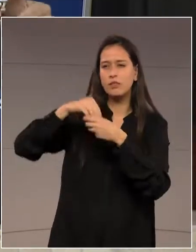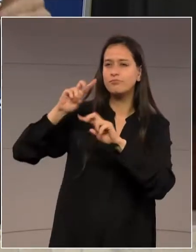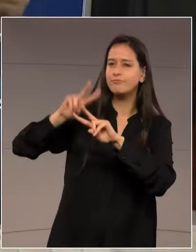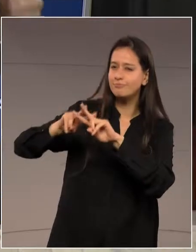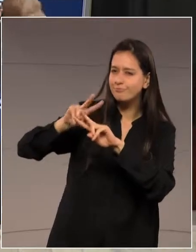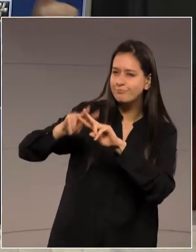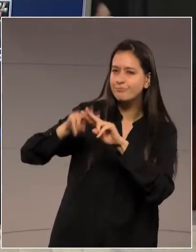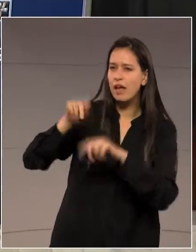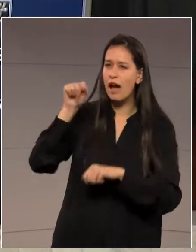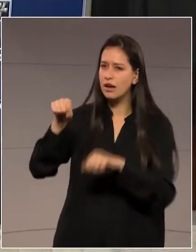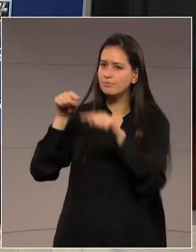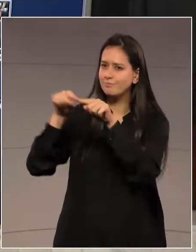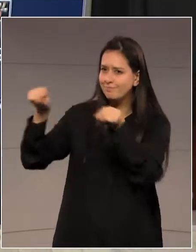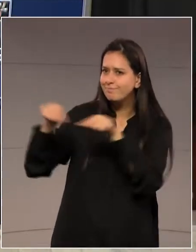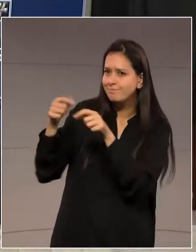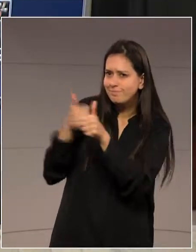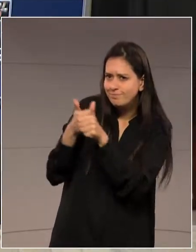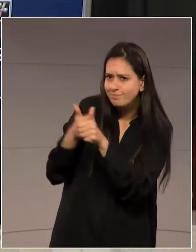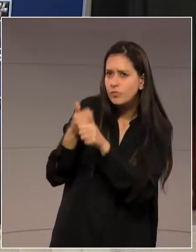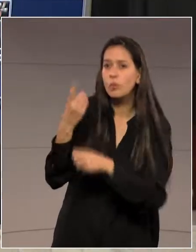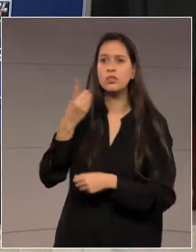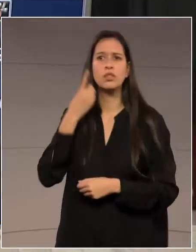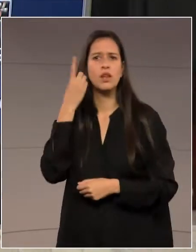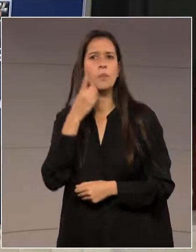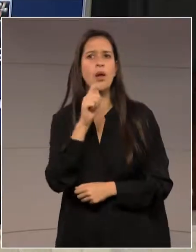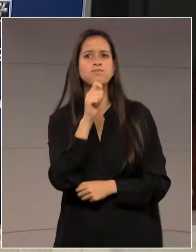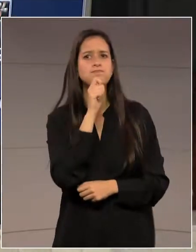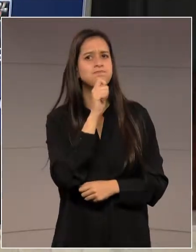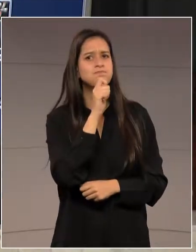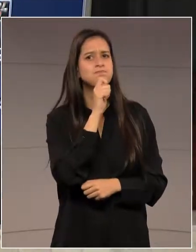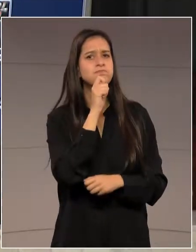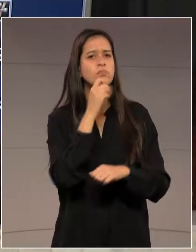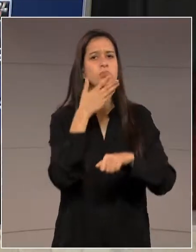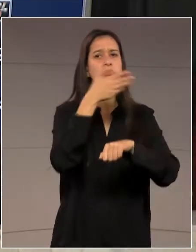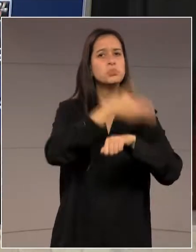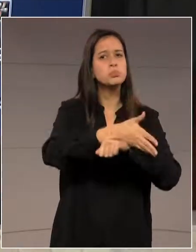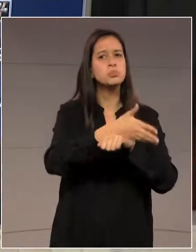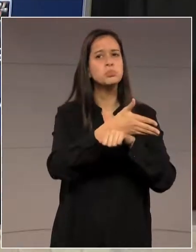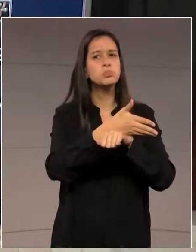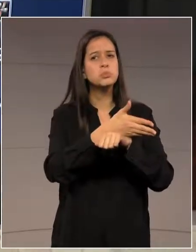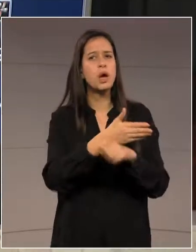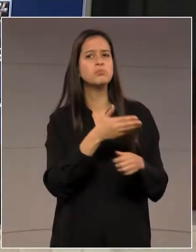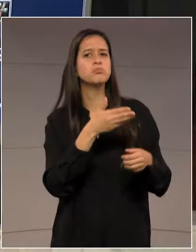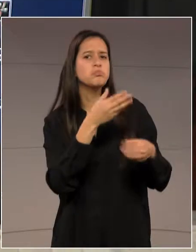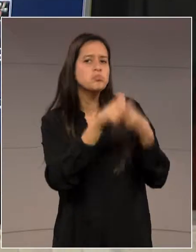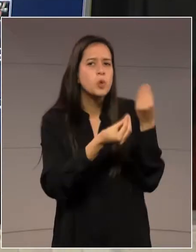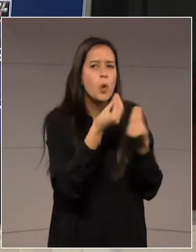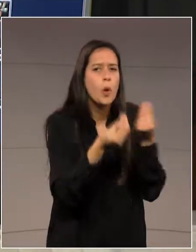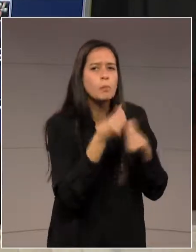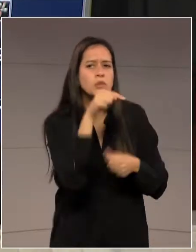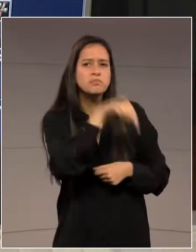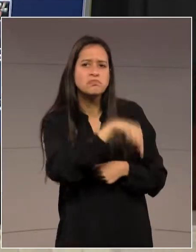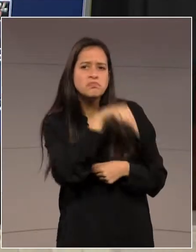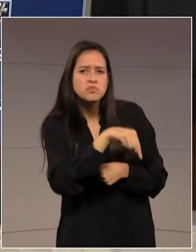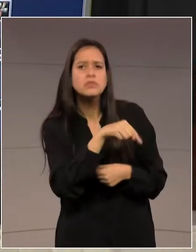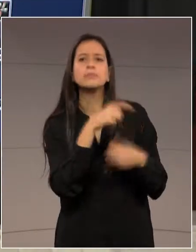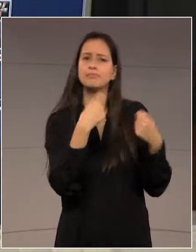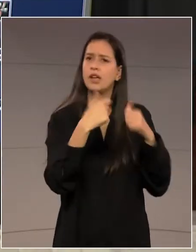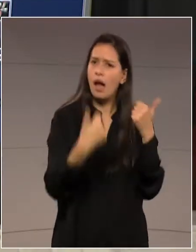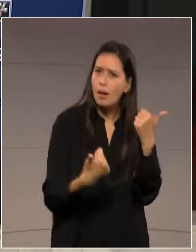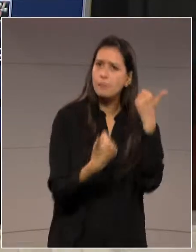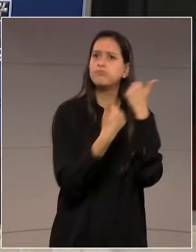o deputado que ainda não pôde ir lá, se puder ir na sequência, dar apoio, é muito importante.